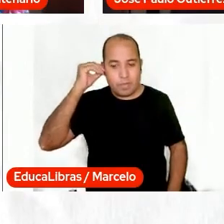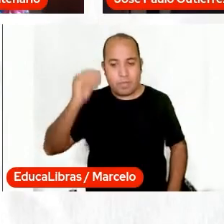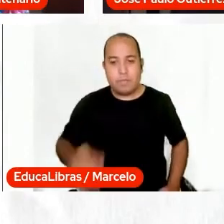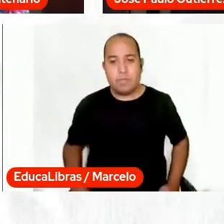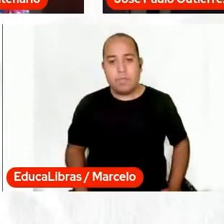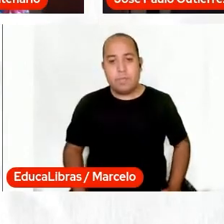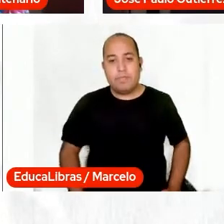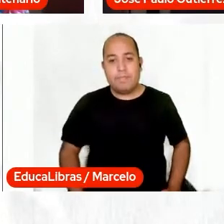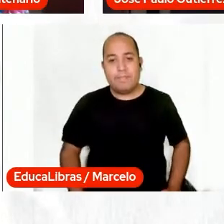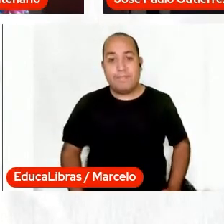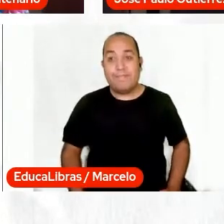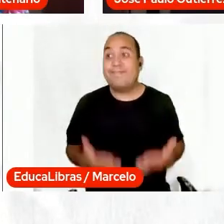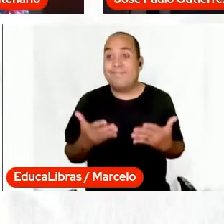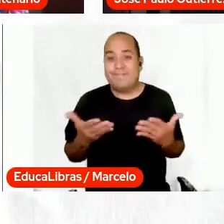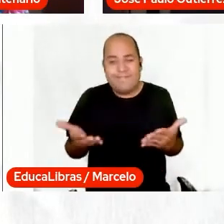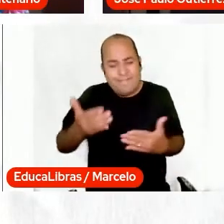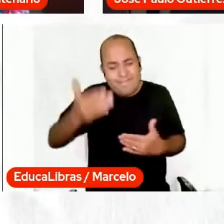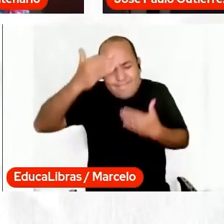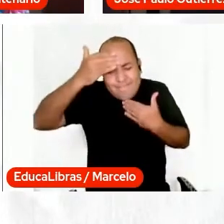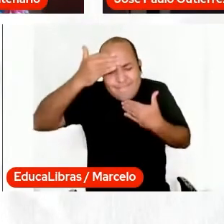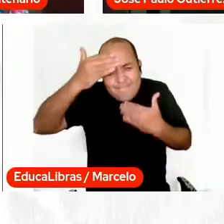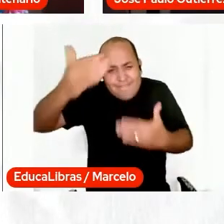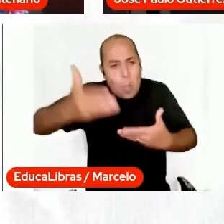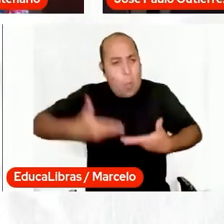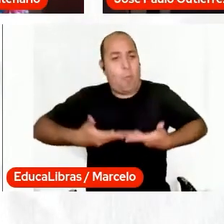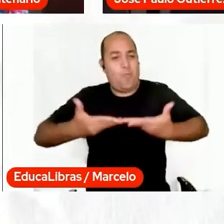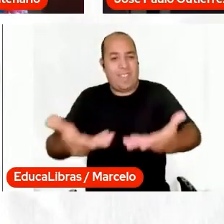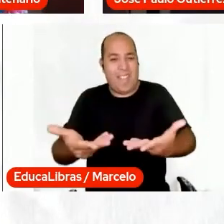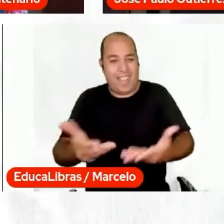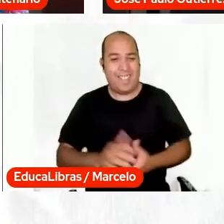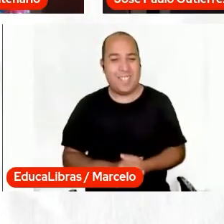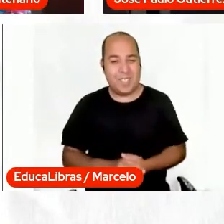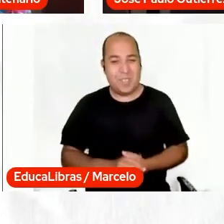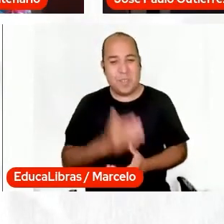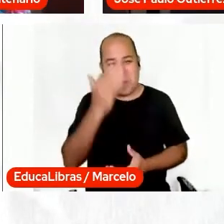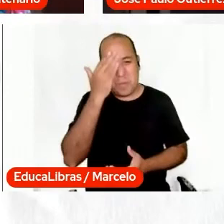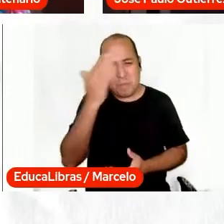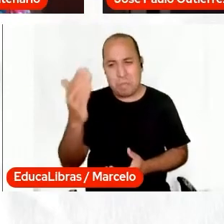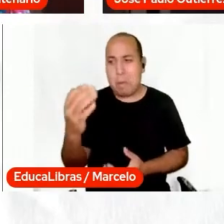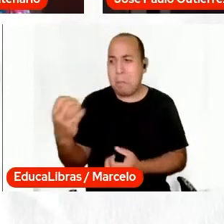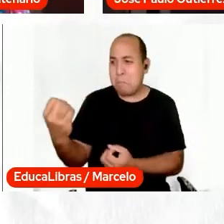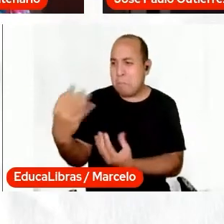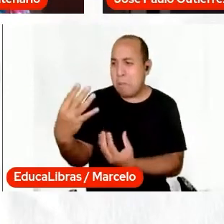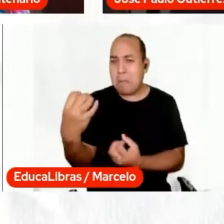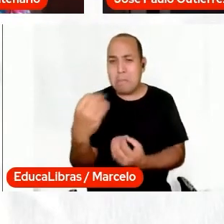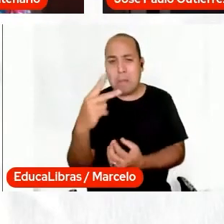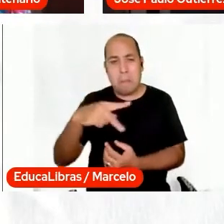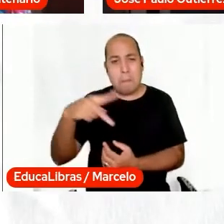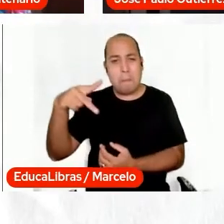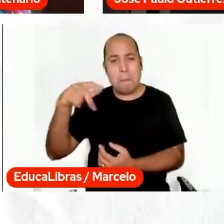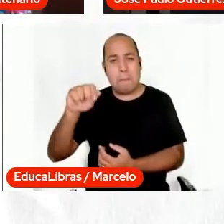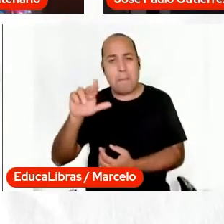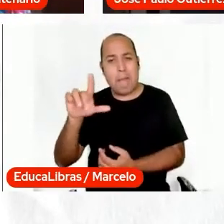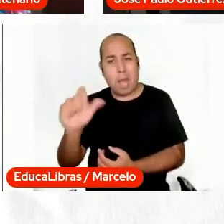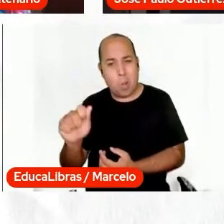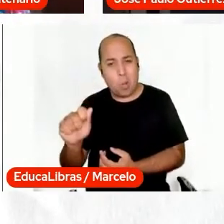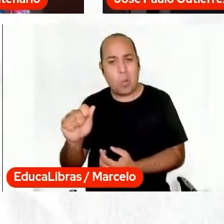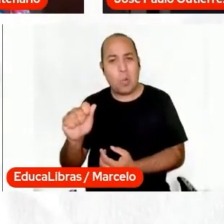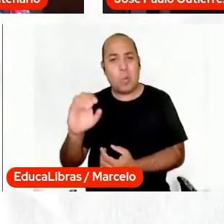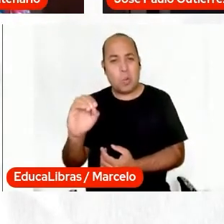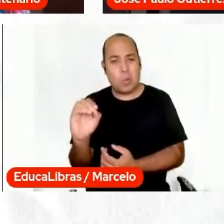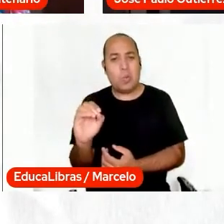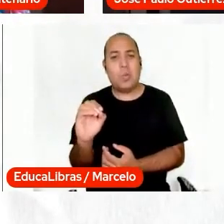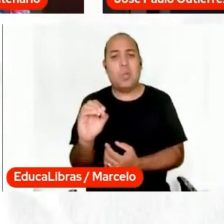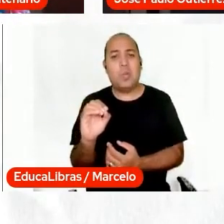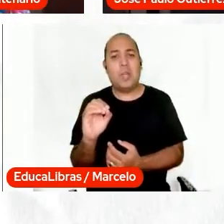É isso aí, muito obrigado aí pelo convite, muito obrigado aí pelos ensinamentos, né, professor Paulo, pela mediação, professora Dilsa, pelos